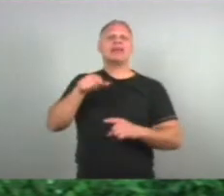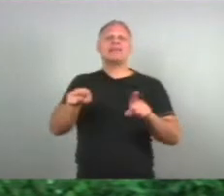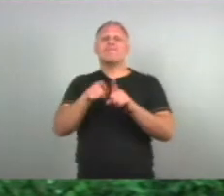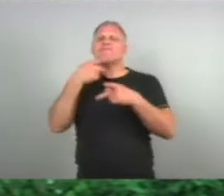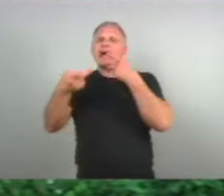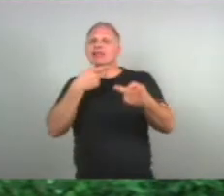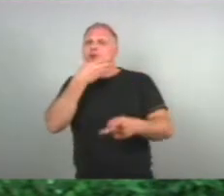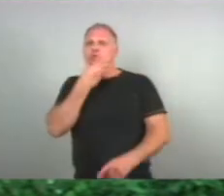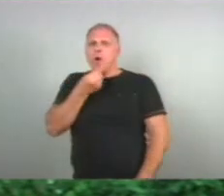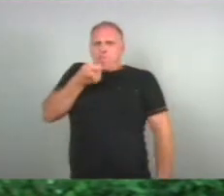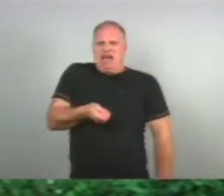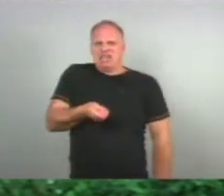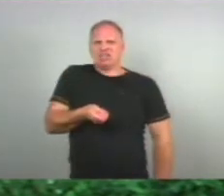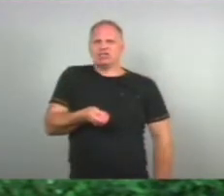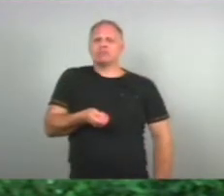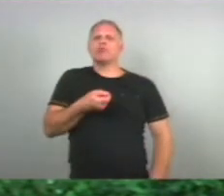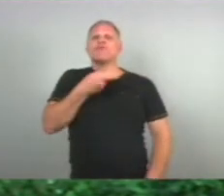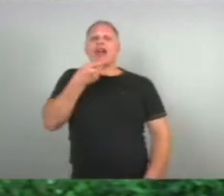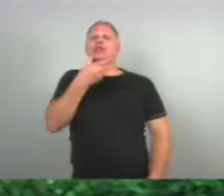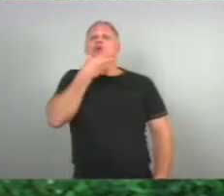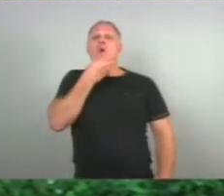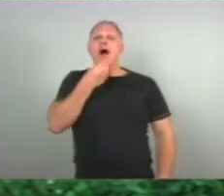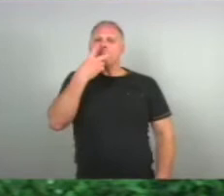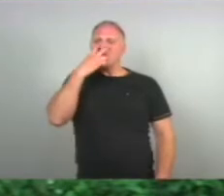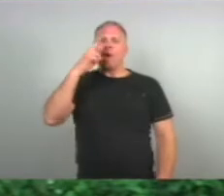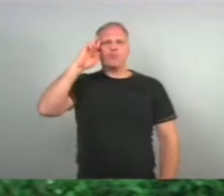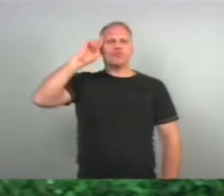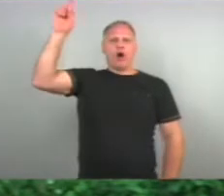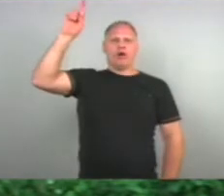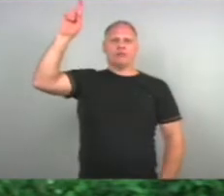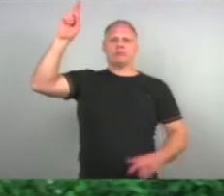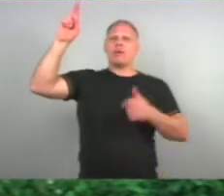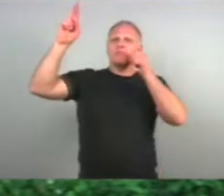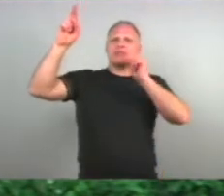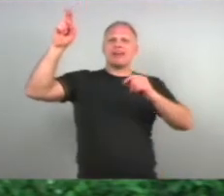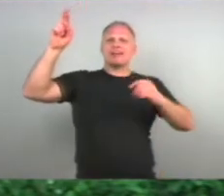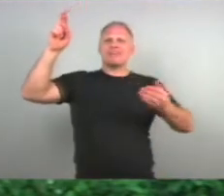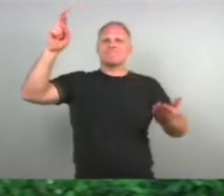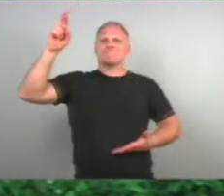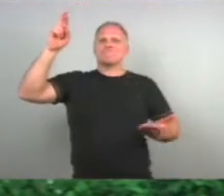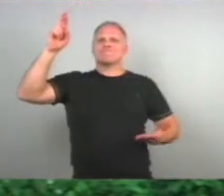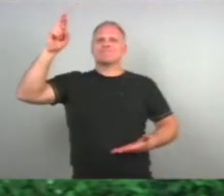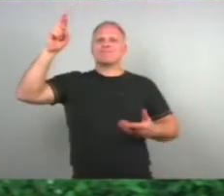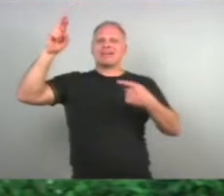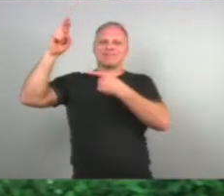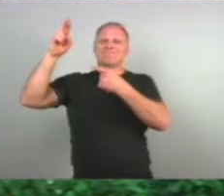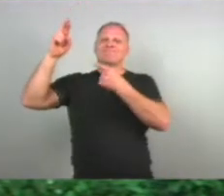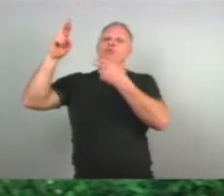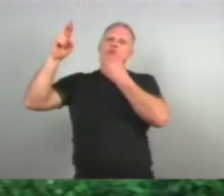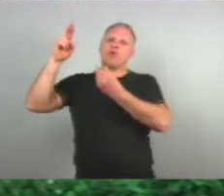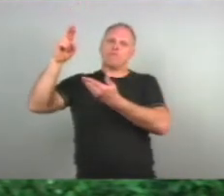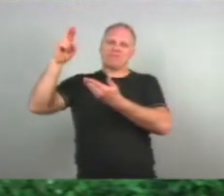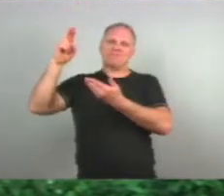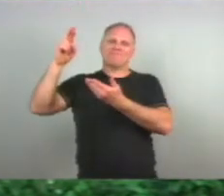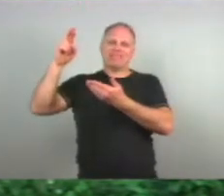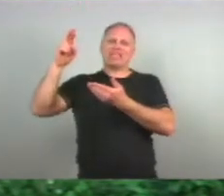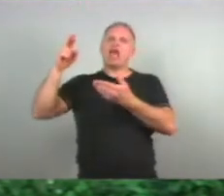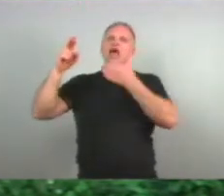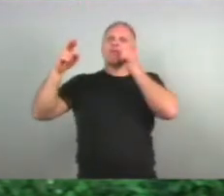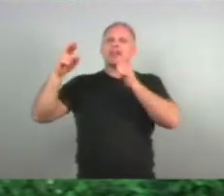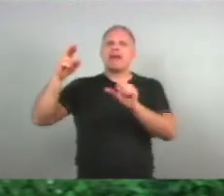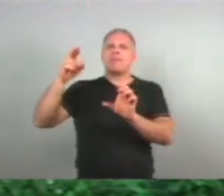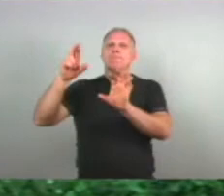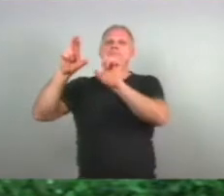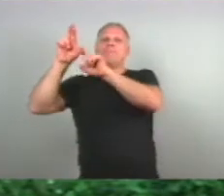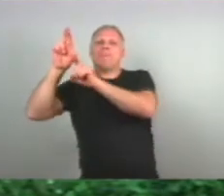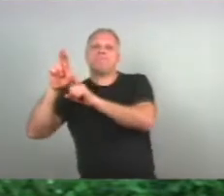De que o homem É o dono Da mulher Ela é Um Um Ser pertencente Ao